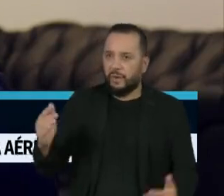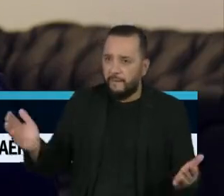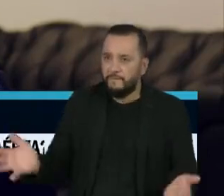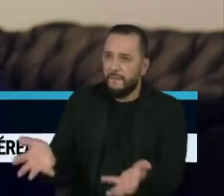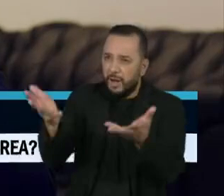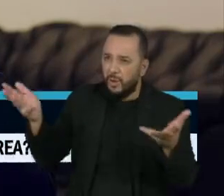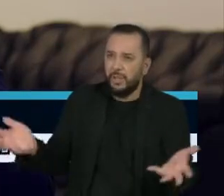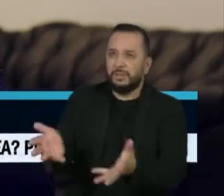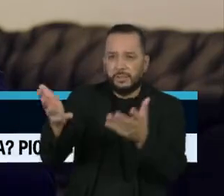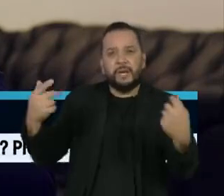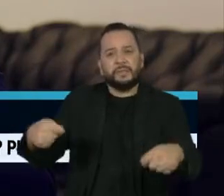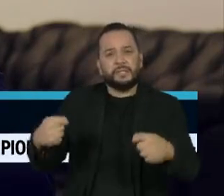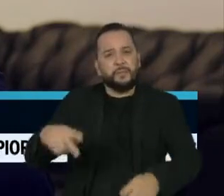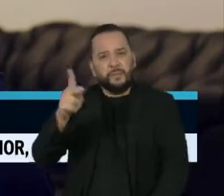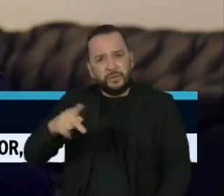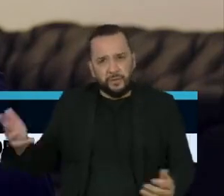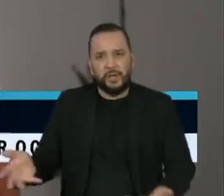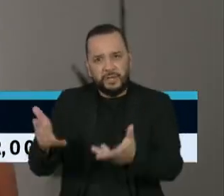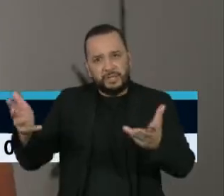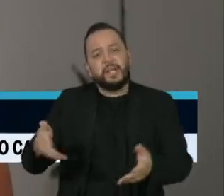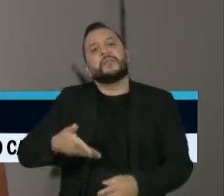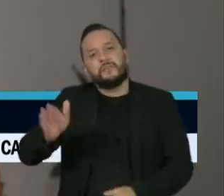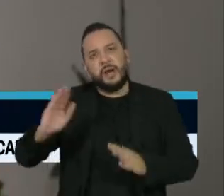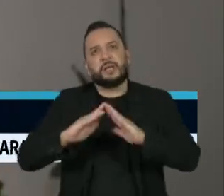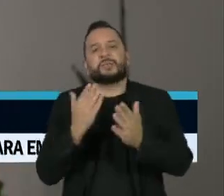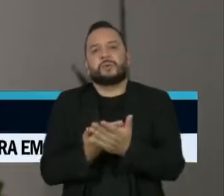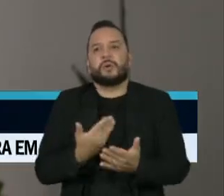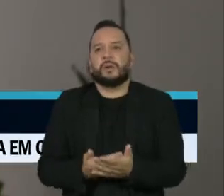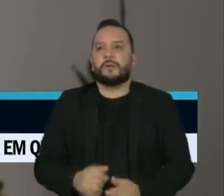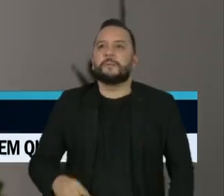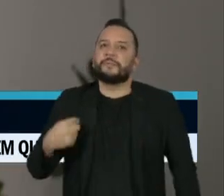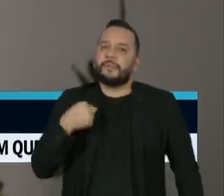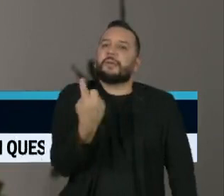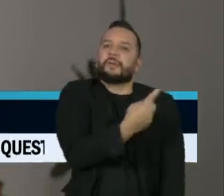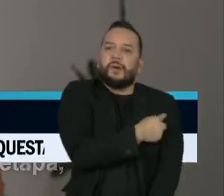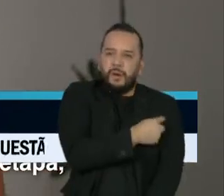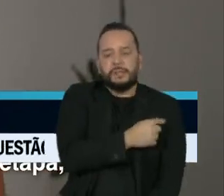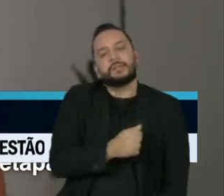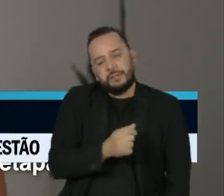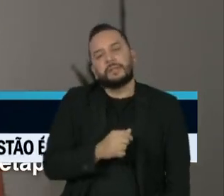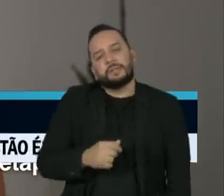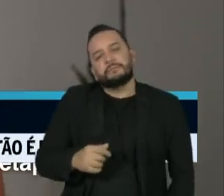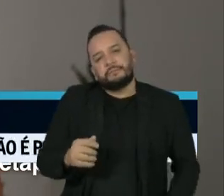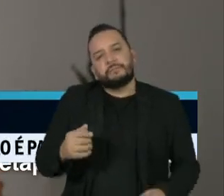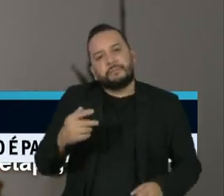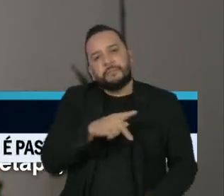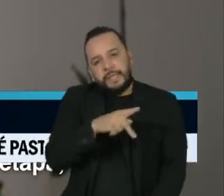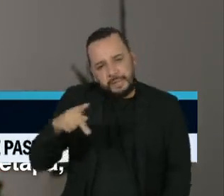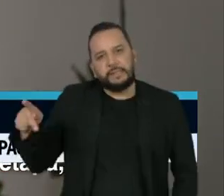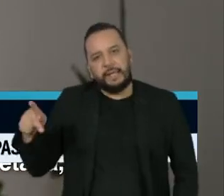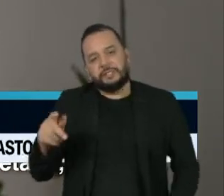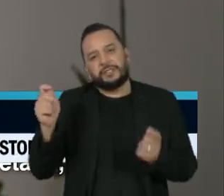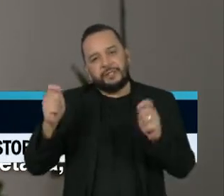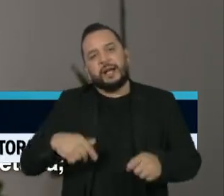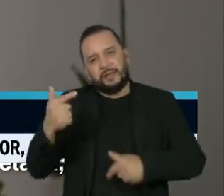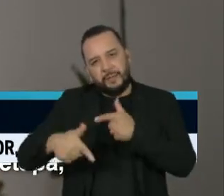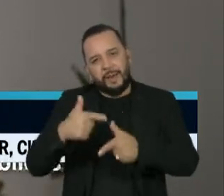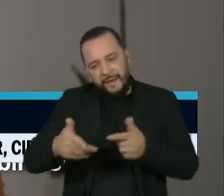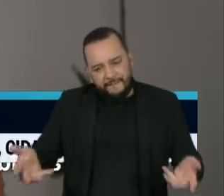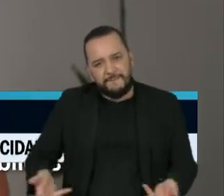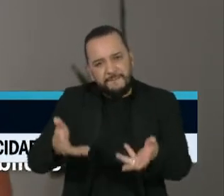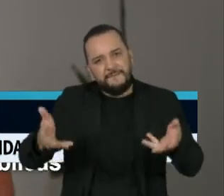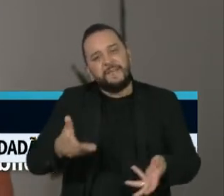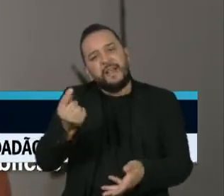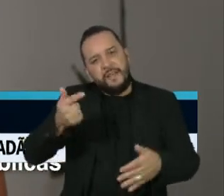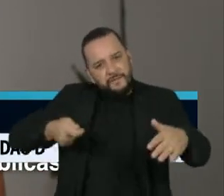valorizado e motivado, ele vai para a escola. É dever de todo presidente da República trabalhar para aumentar os investimentos nesta etapa,